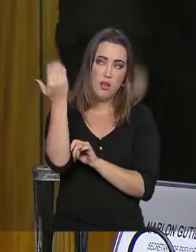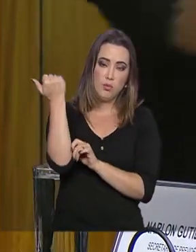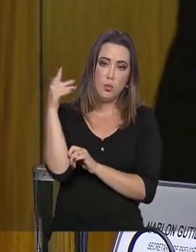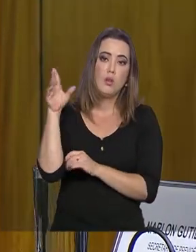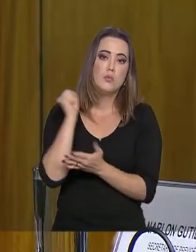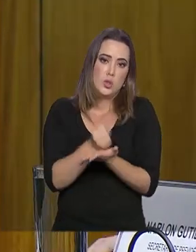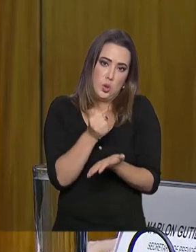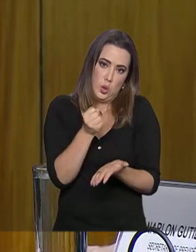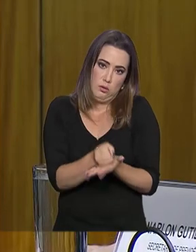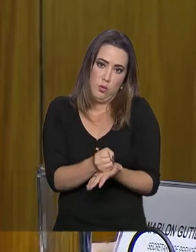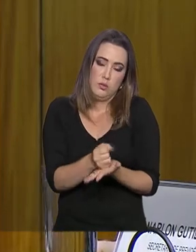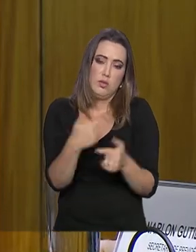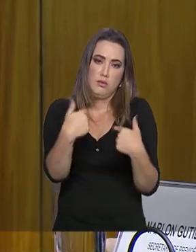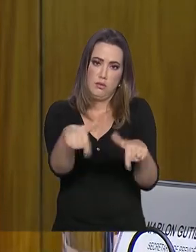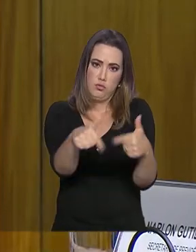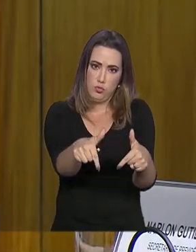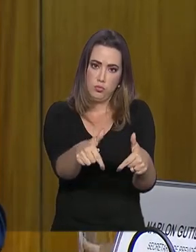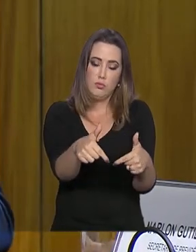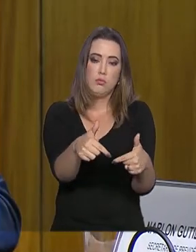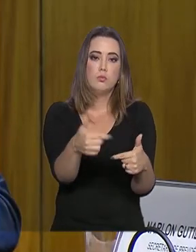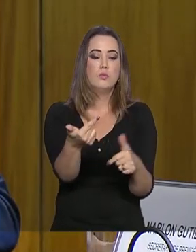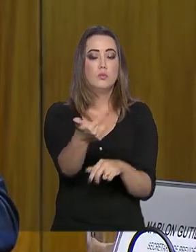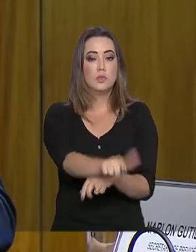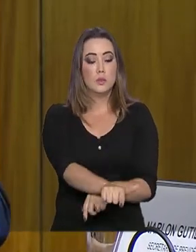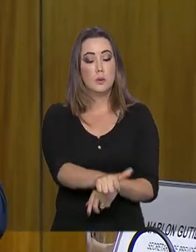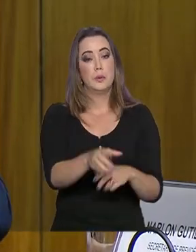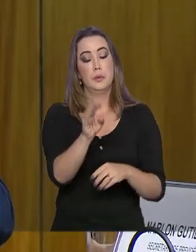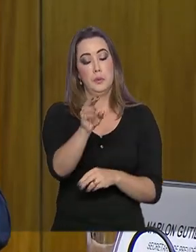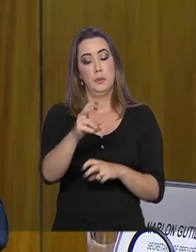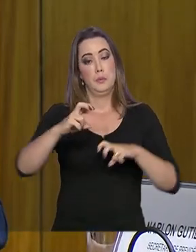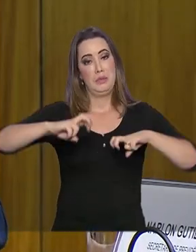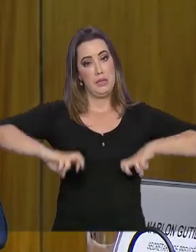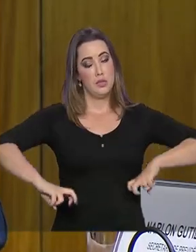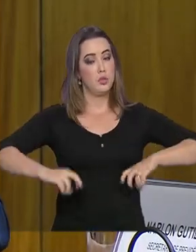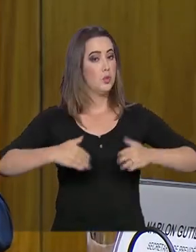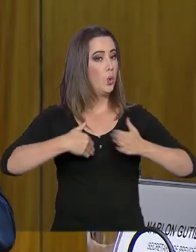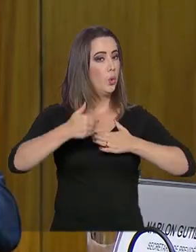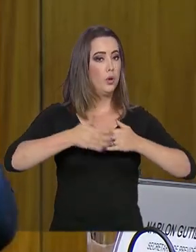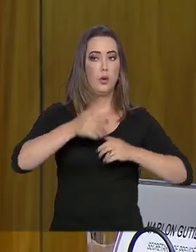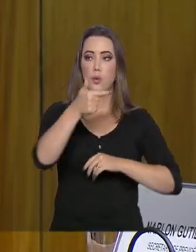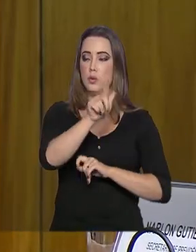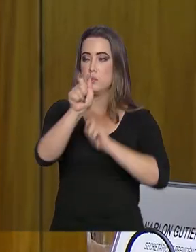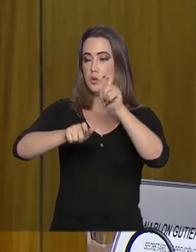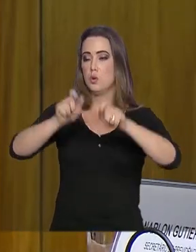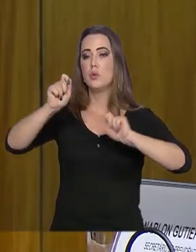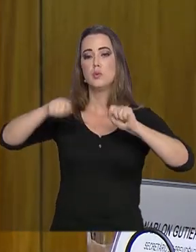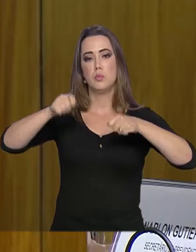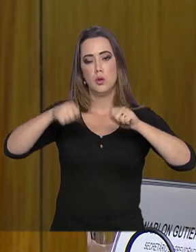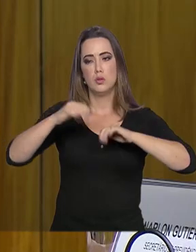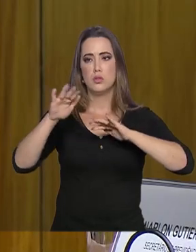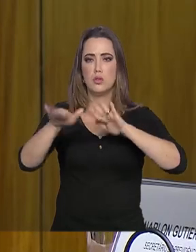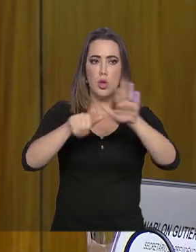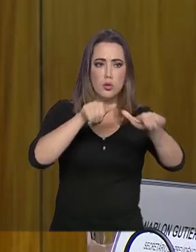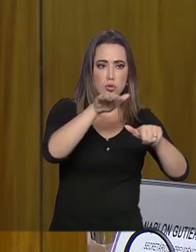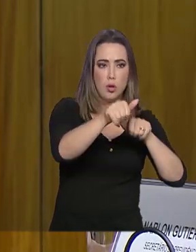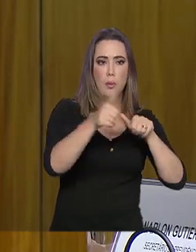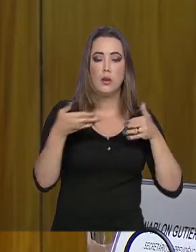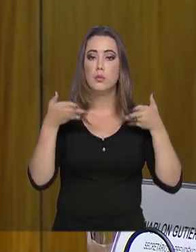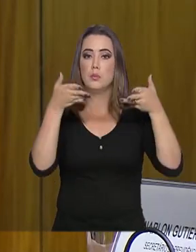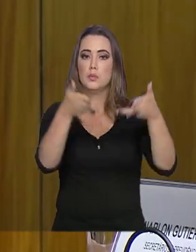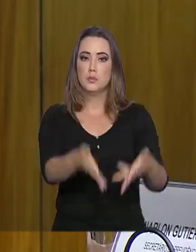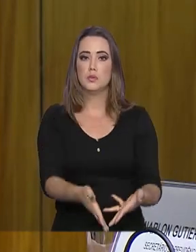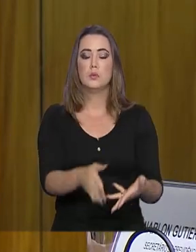concessão de benefícios previdenciários. Para o atendimento, quaisquer outros servidores poderão ser chamados, participar